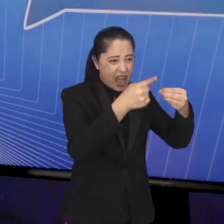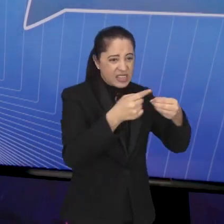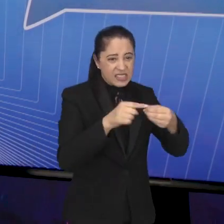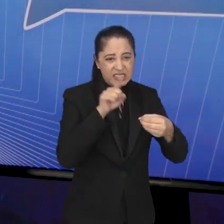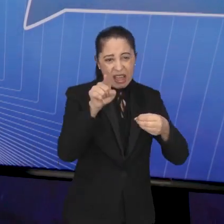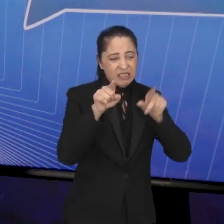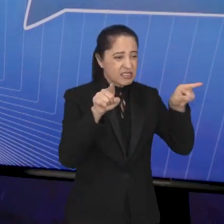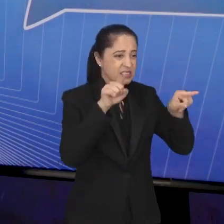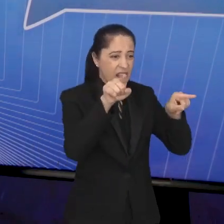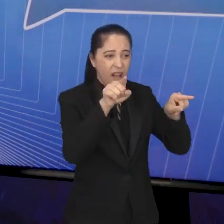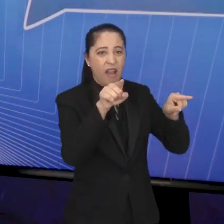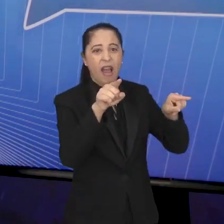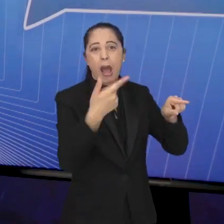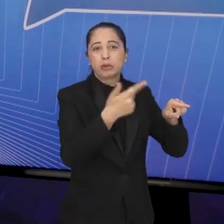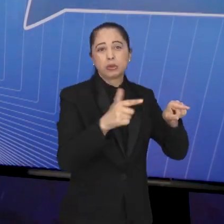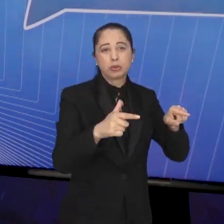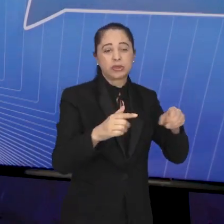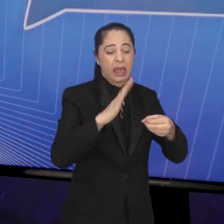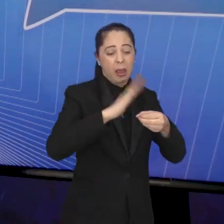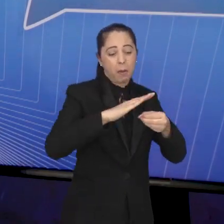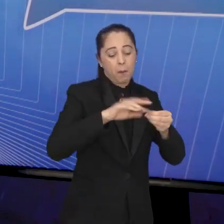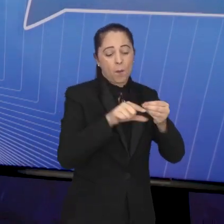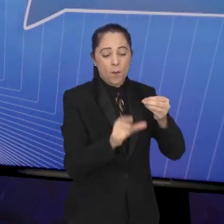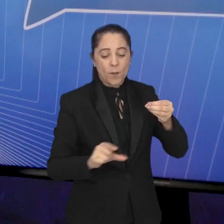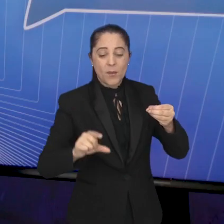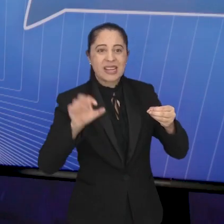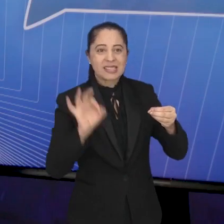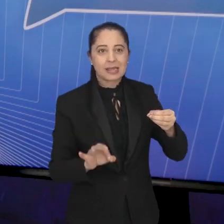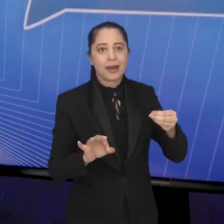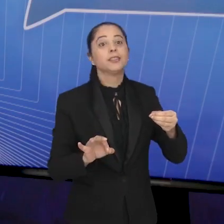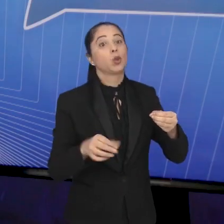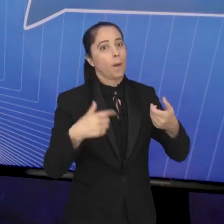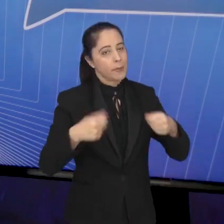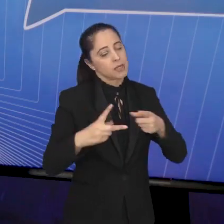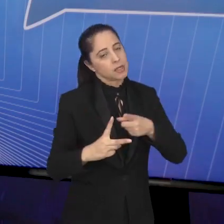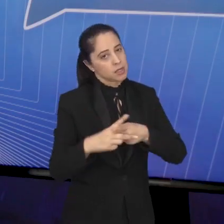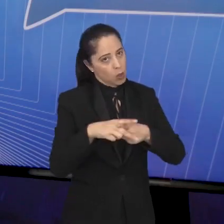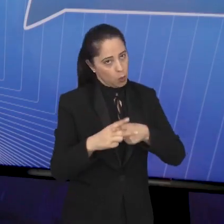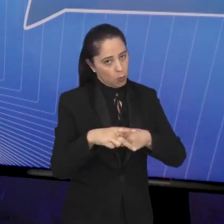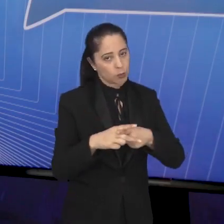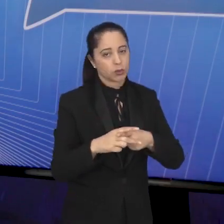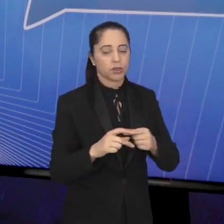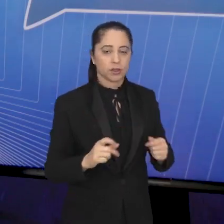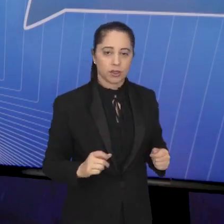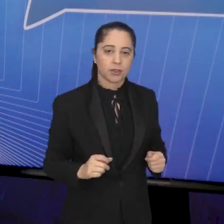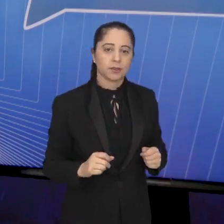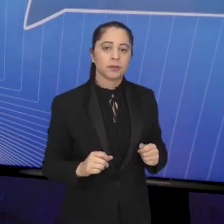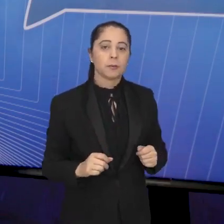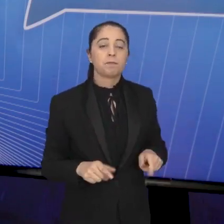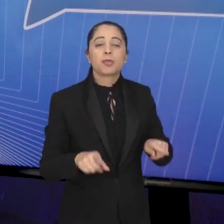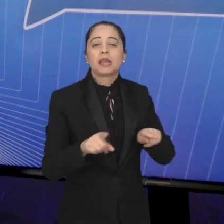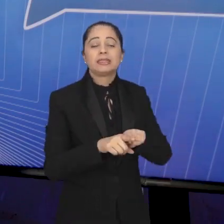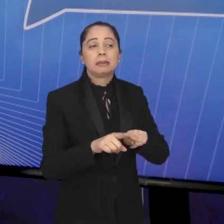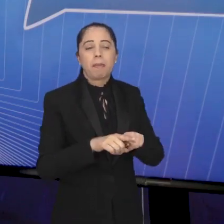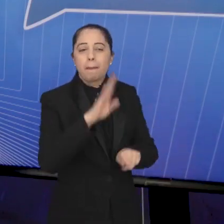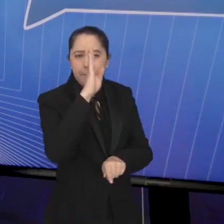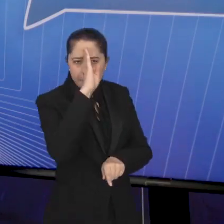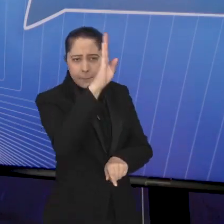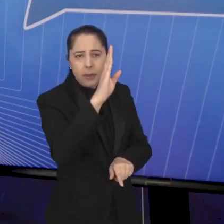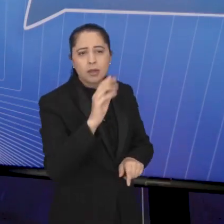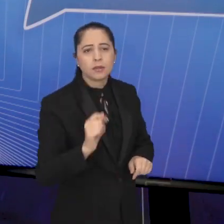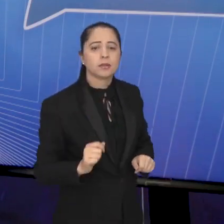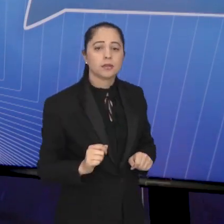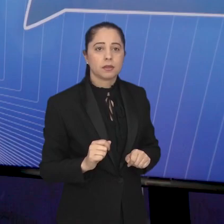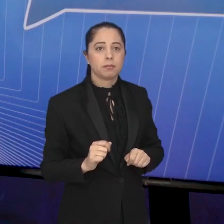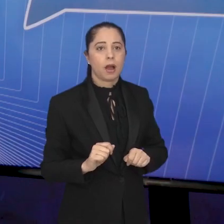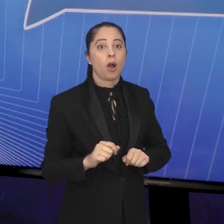operadas pela Sabesp. Então, tem um volume de recurso muito interessante para diversos municípios. Também priorizamos a